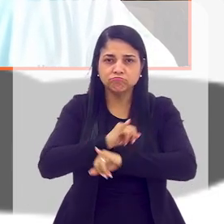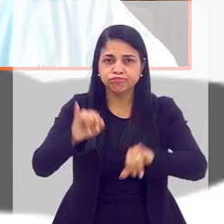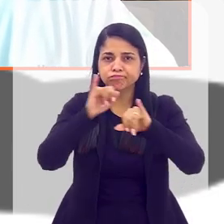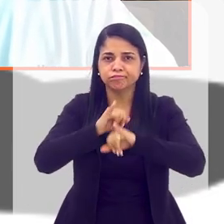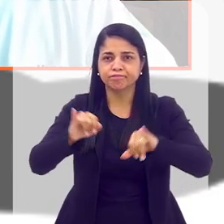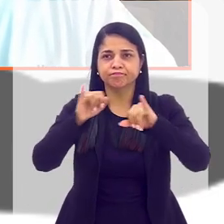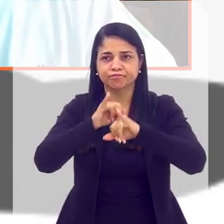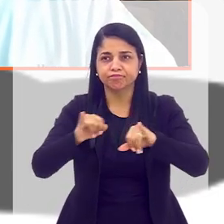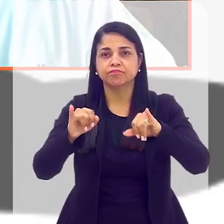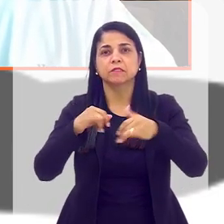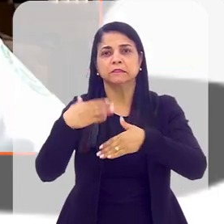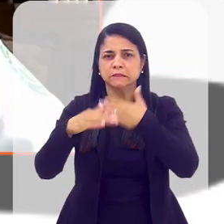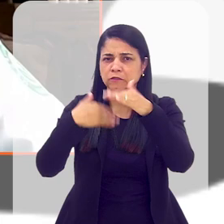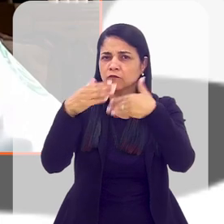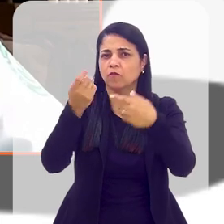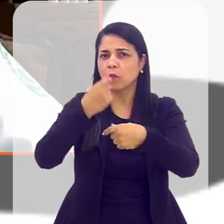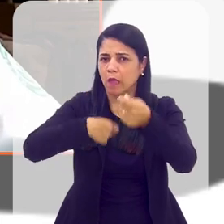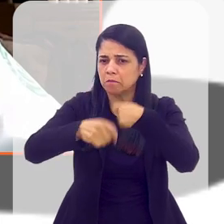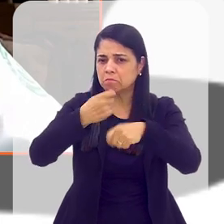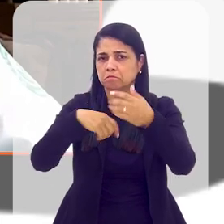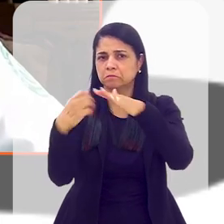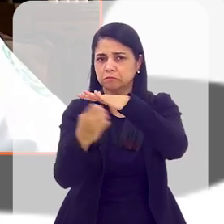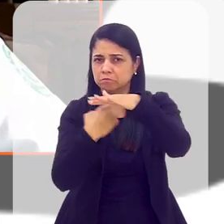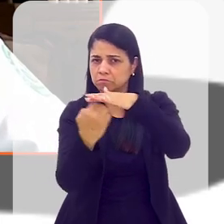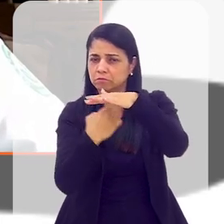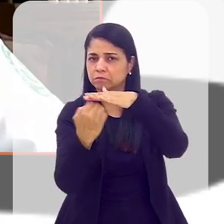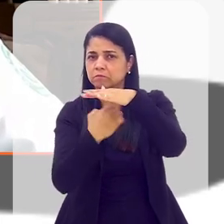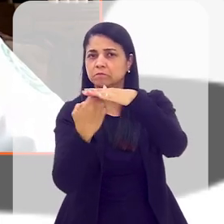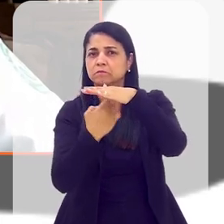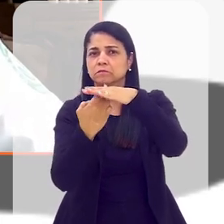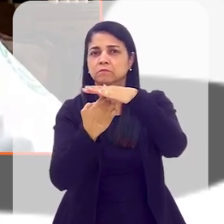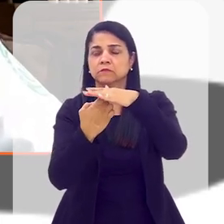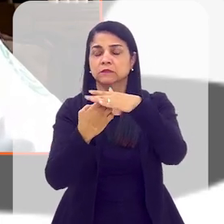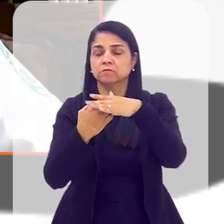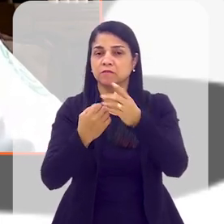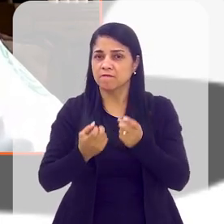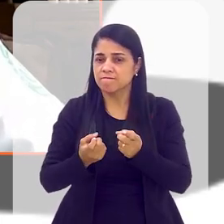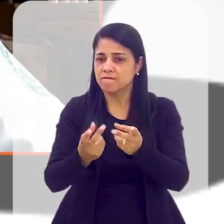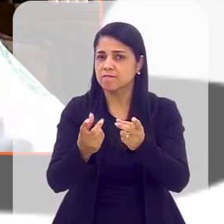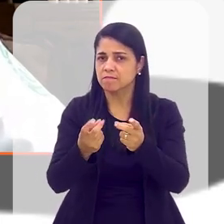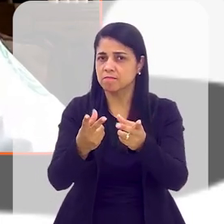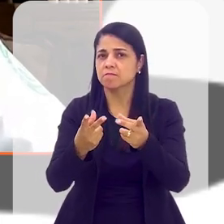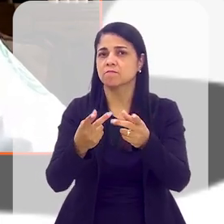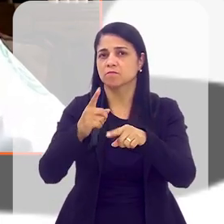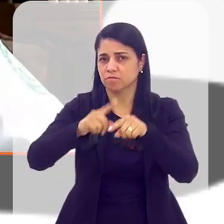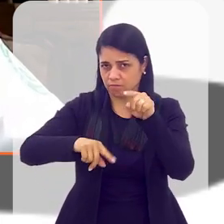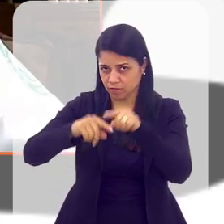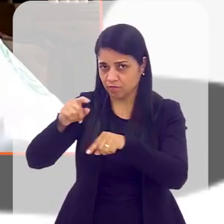soube desenvolver a empresa e botar o produto no mercado.